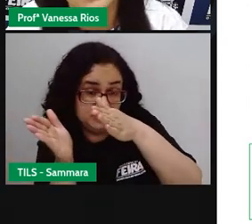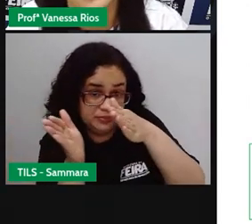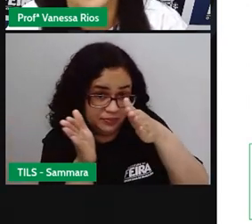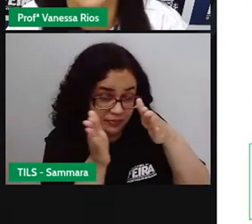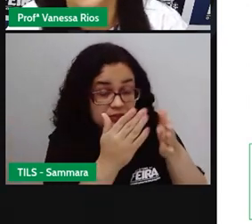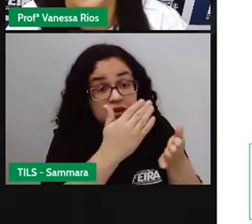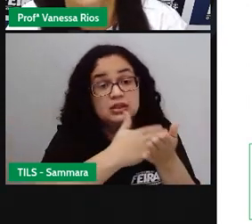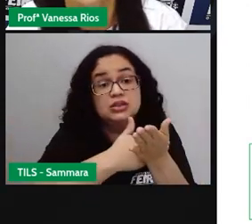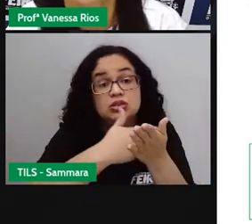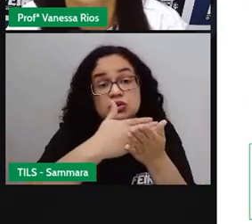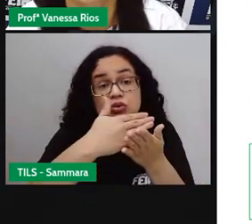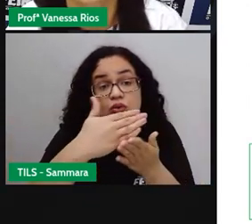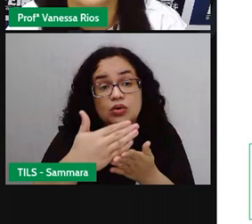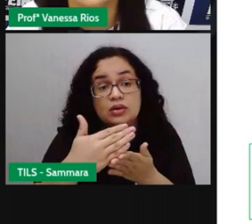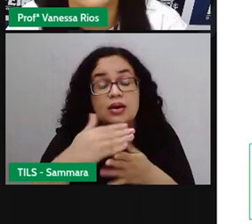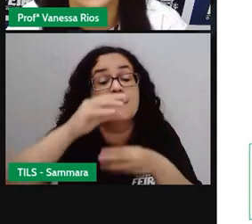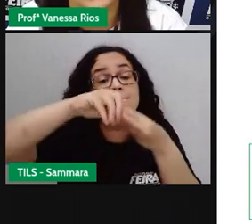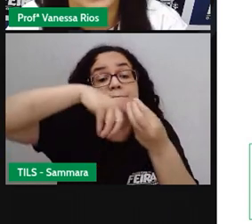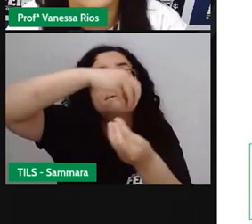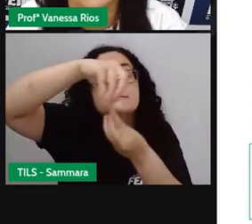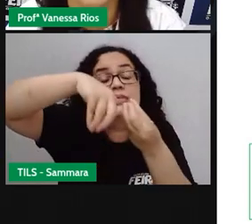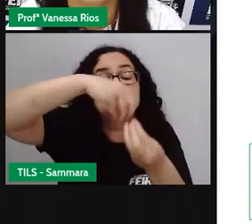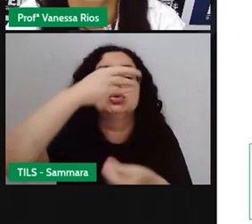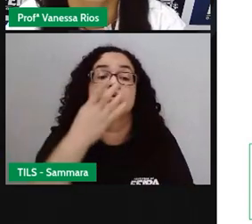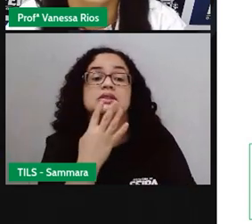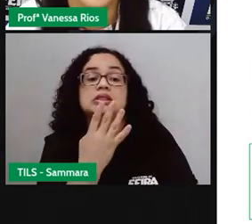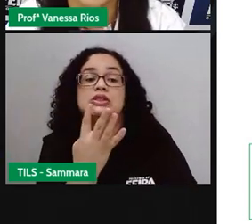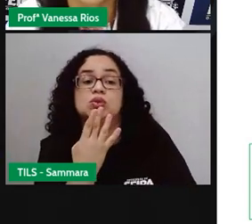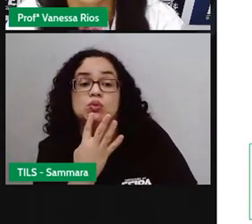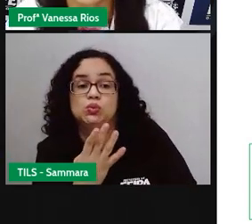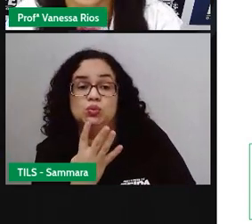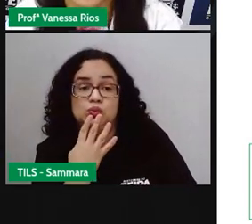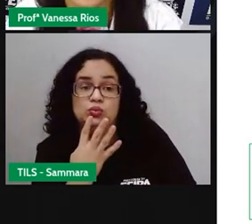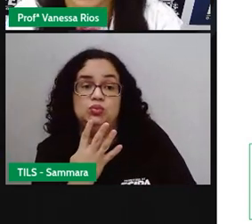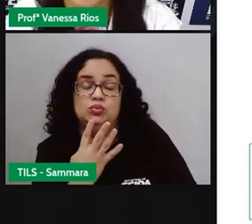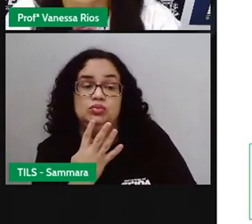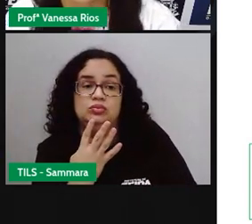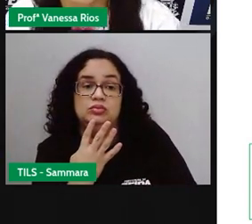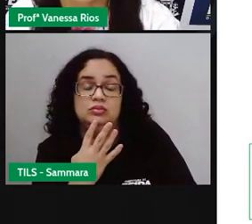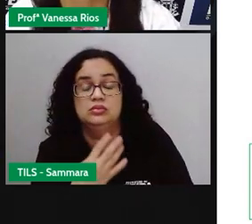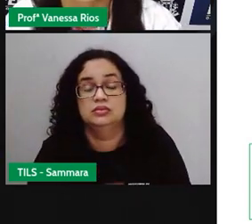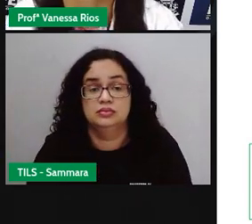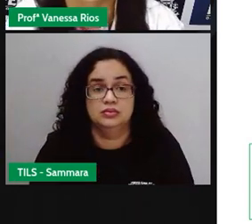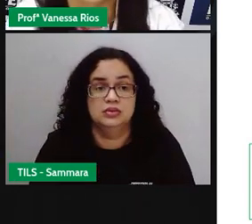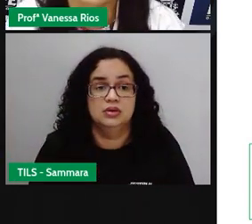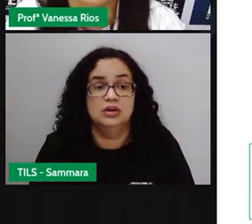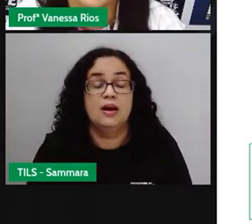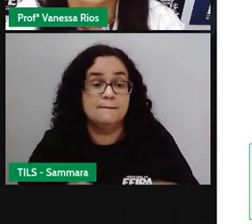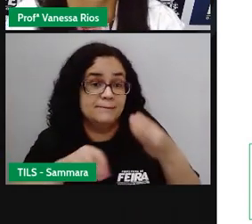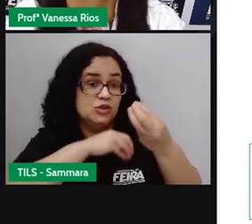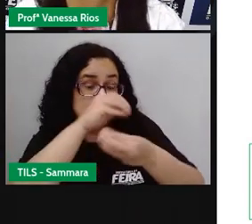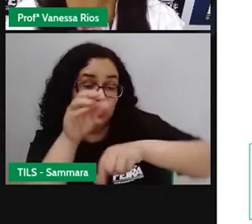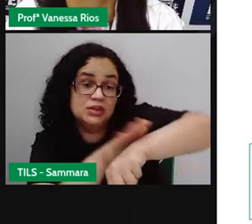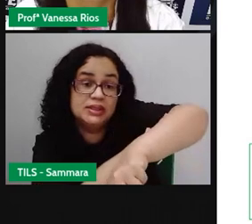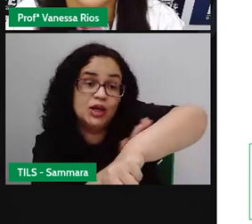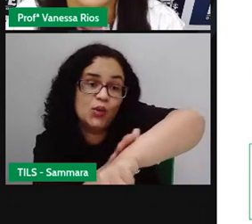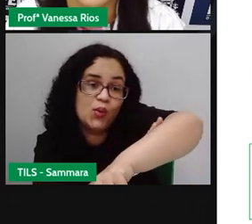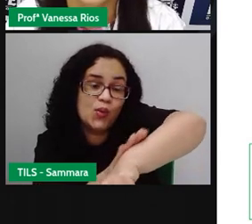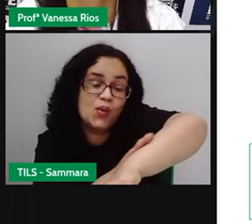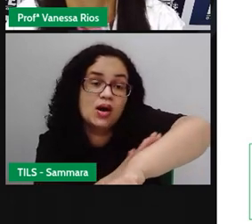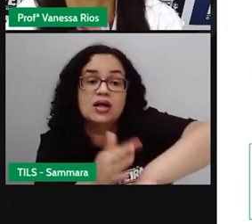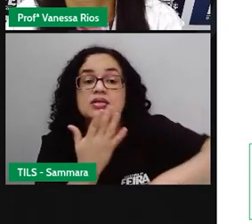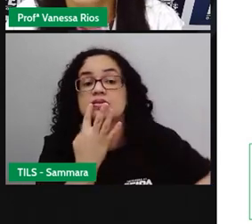tempo, iniciaram um processo chamado de miscigenação. E aí a miscigenação é justamente a mistura, tanto